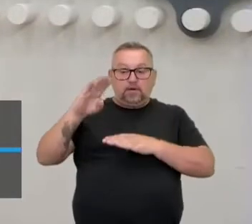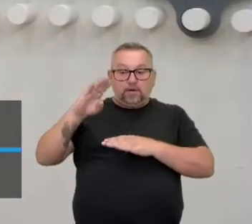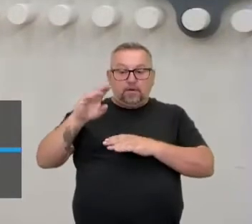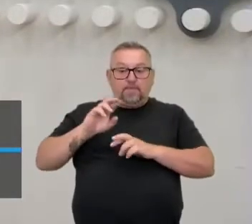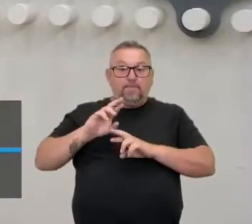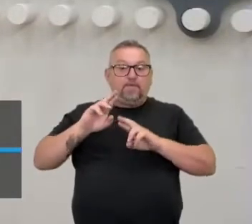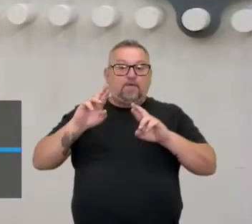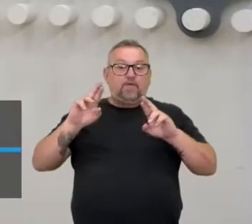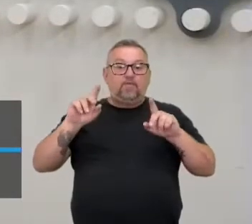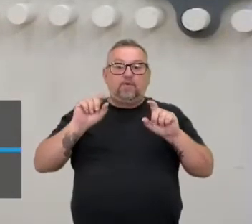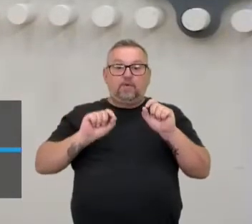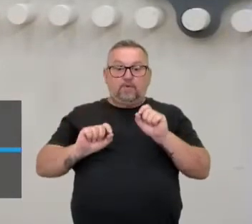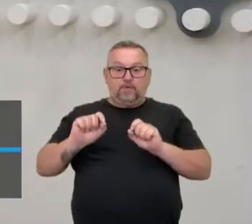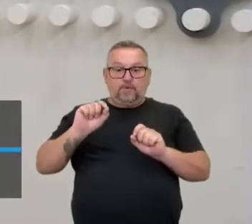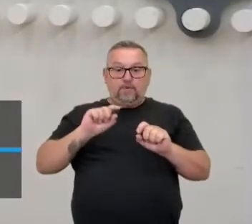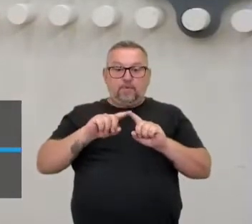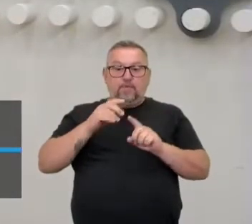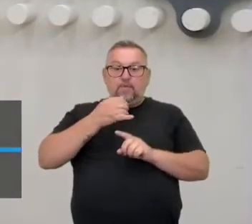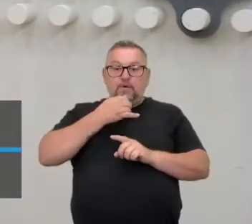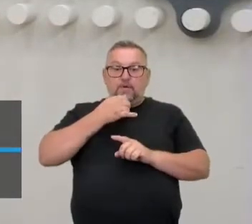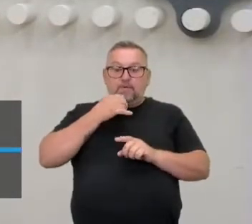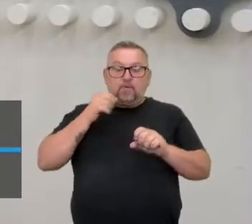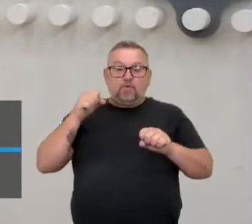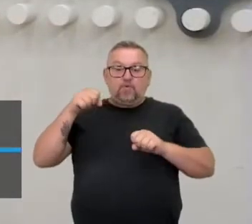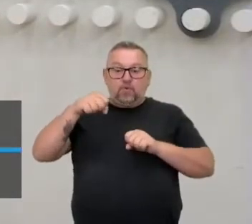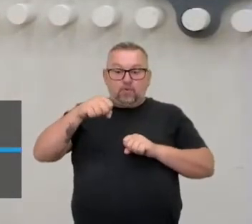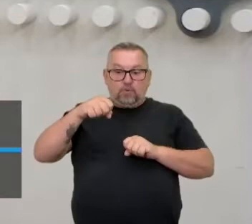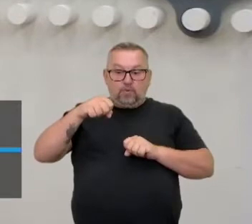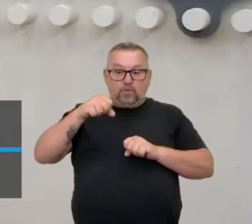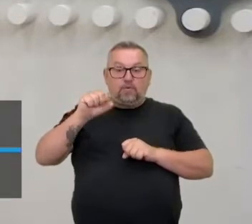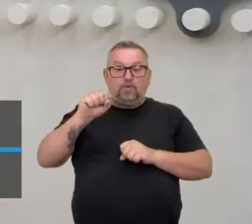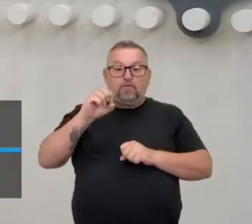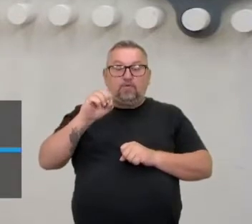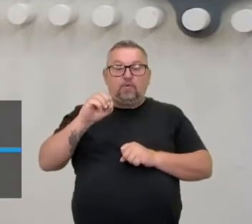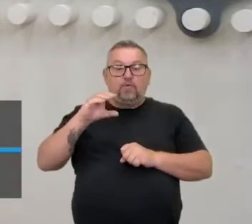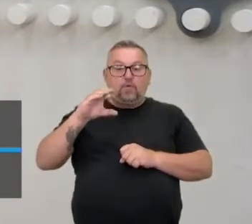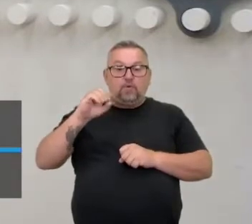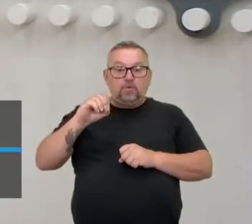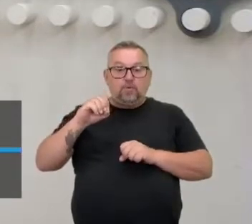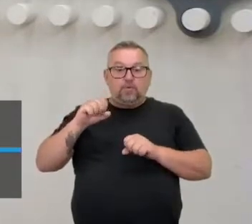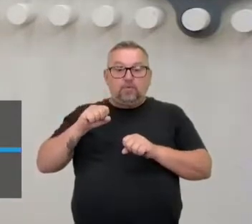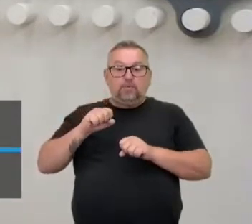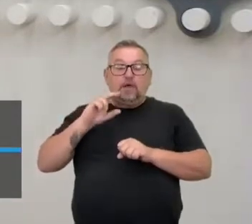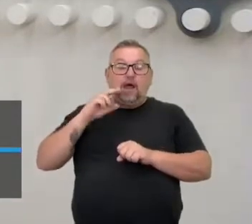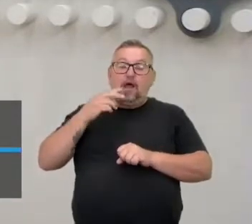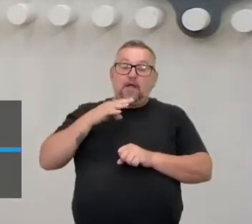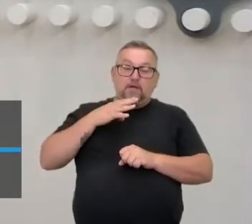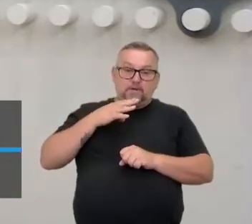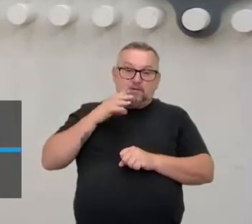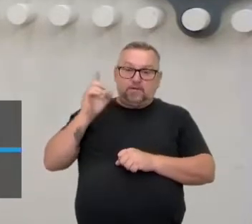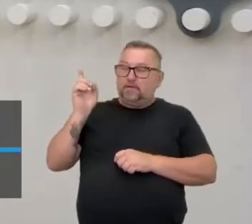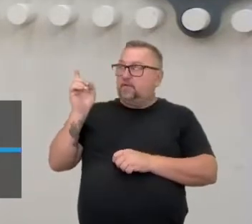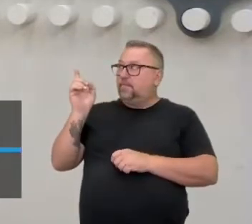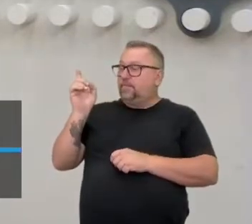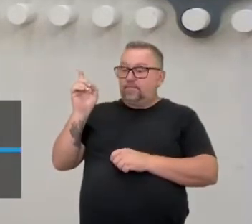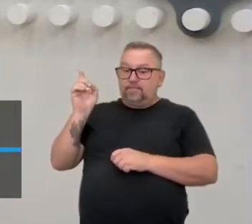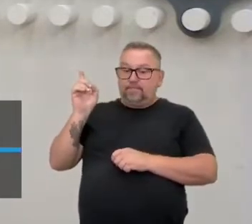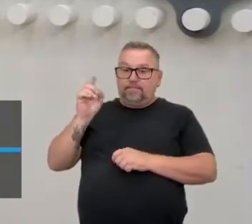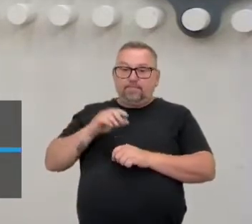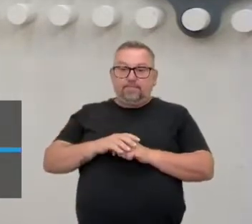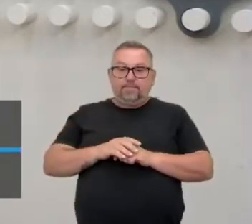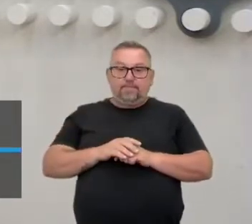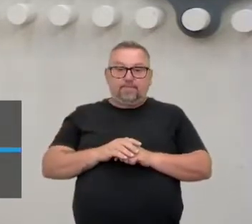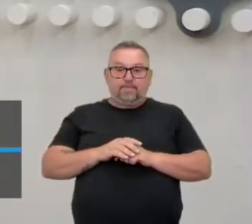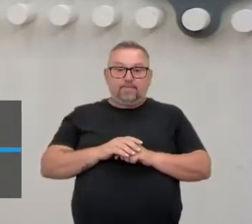diferenças maiores, assim, por exemplo, do soco que você comentou, né? O soco do boxe, geralmente, ele é com o corpo inteiro, né? O do